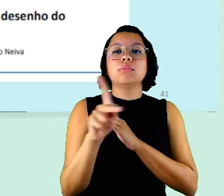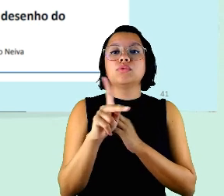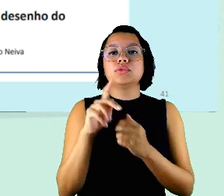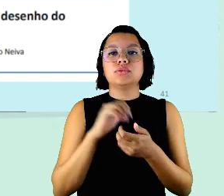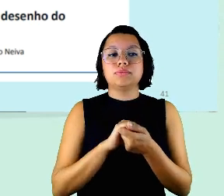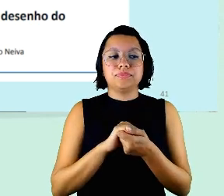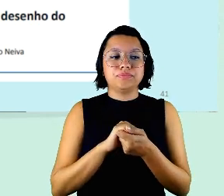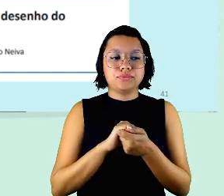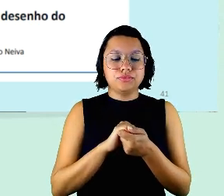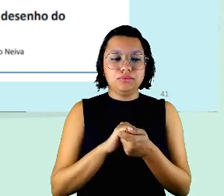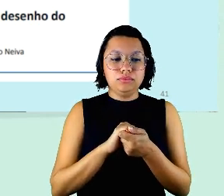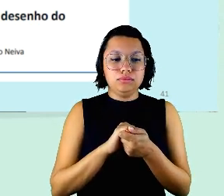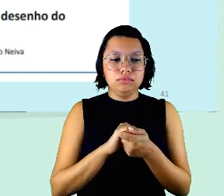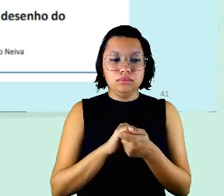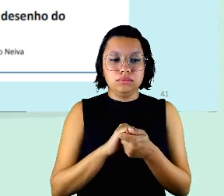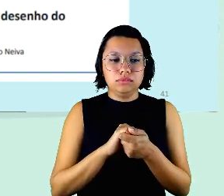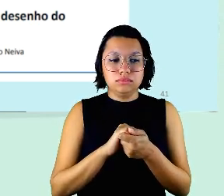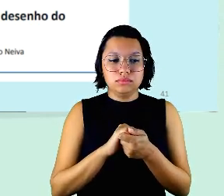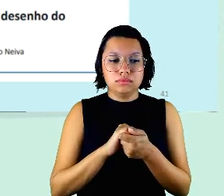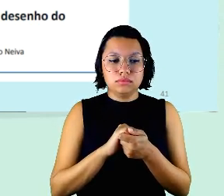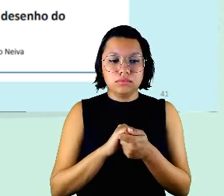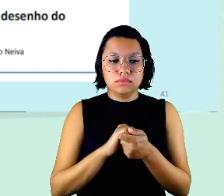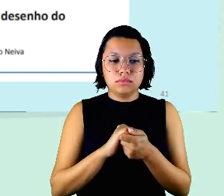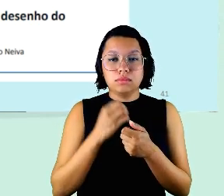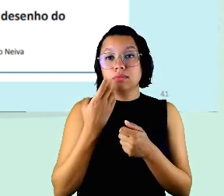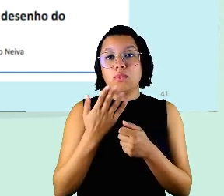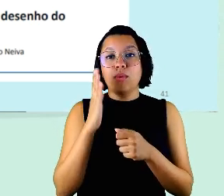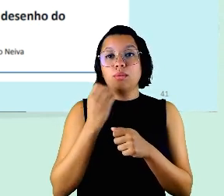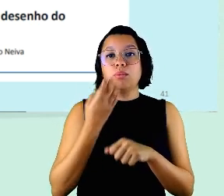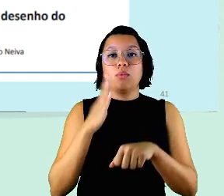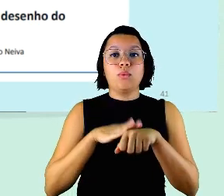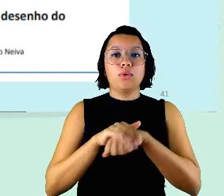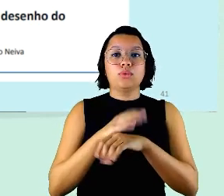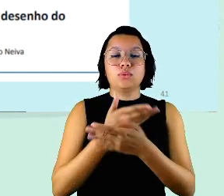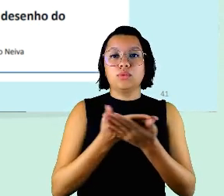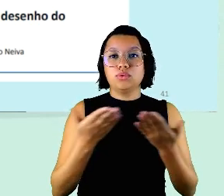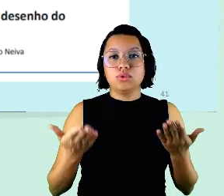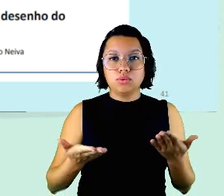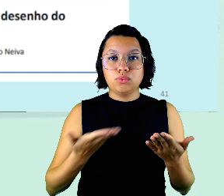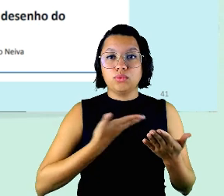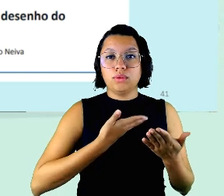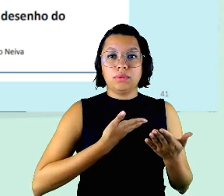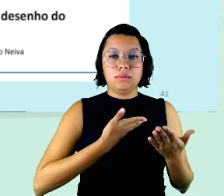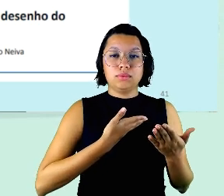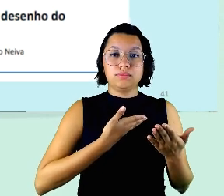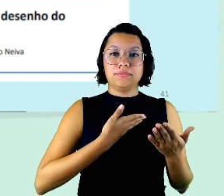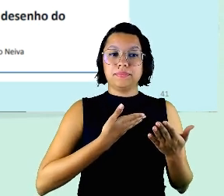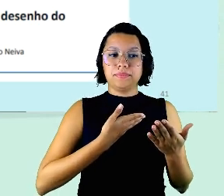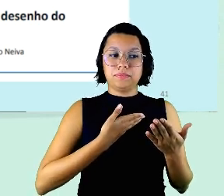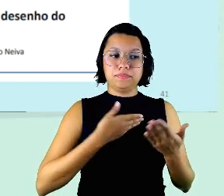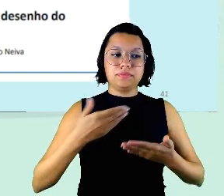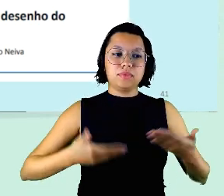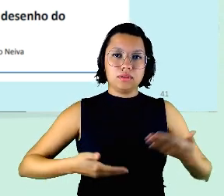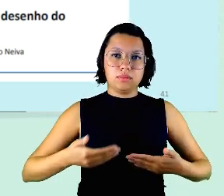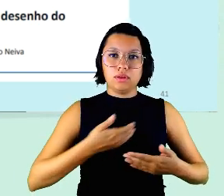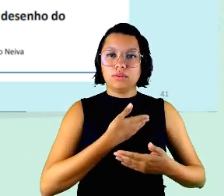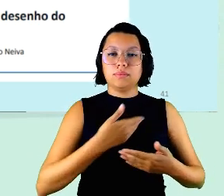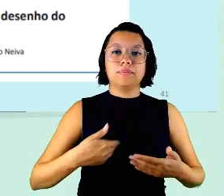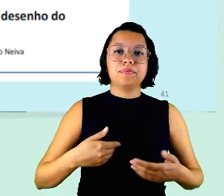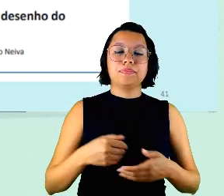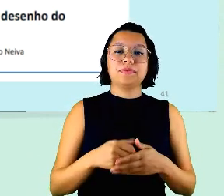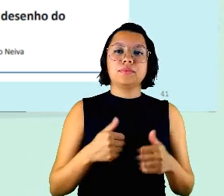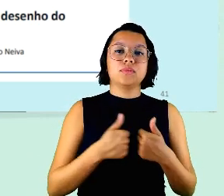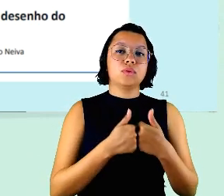doutor é bom boa noite a todos colegas servidores que nos